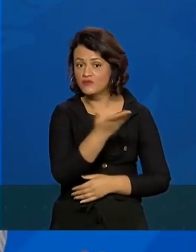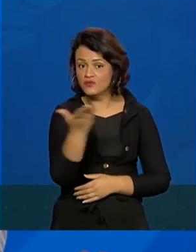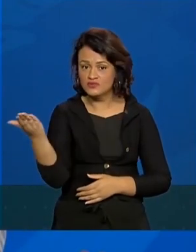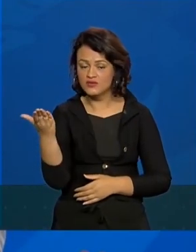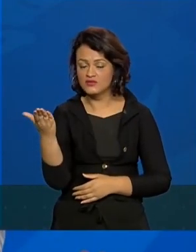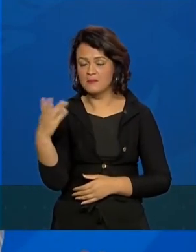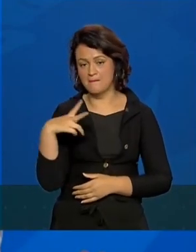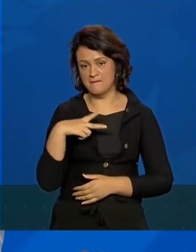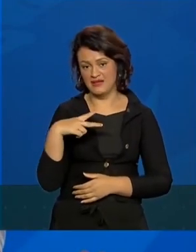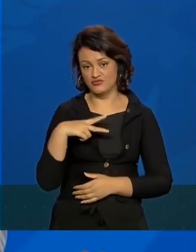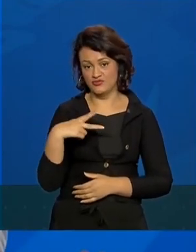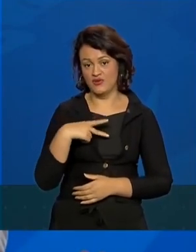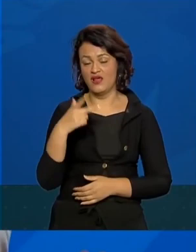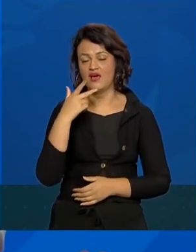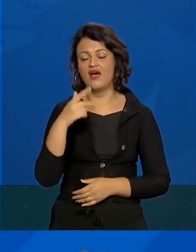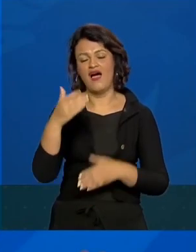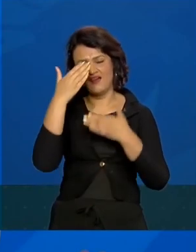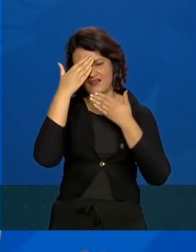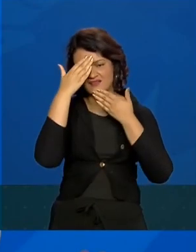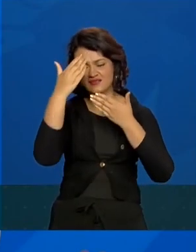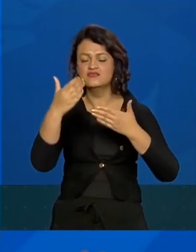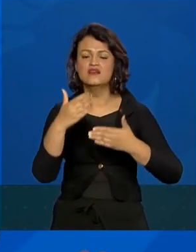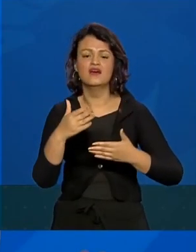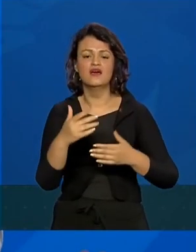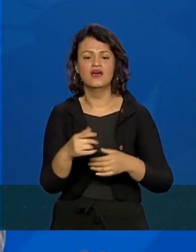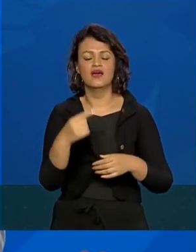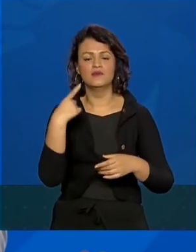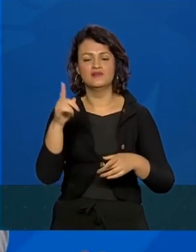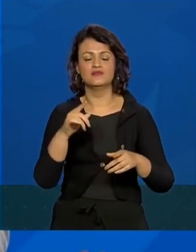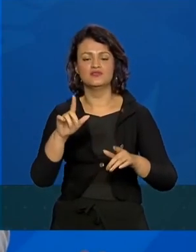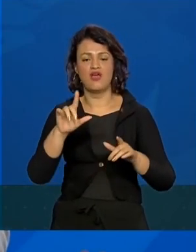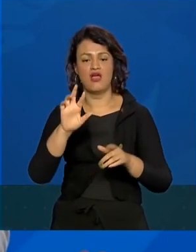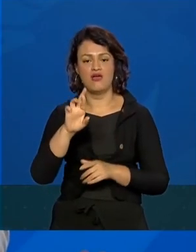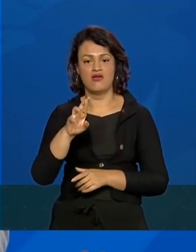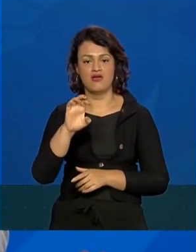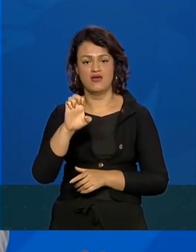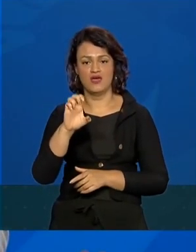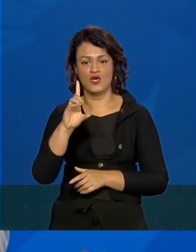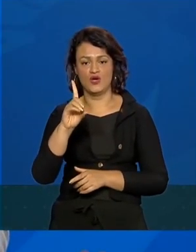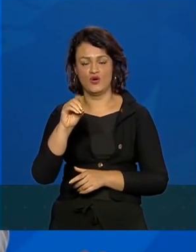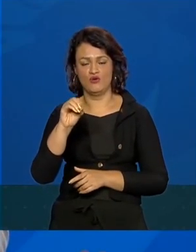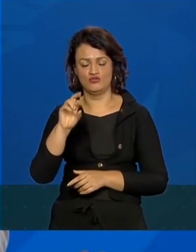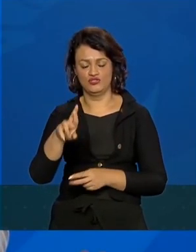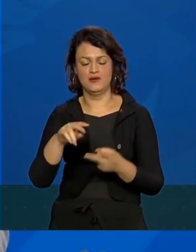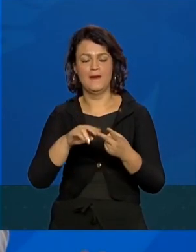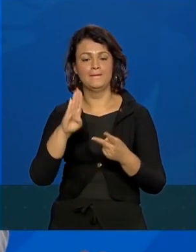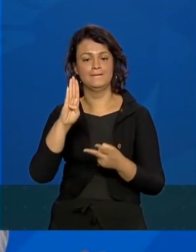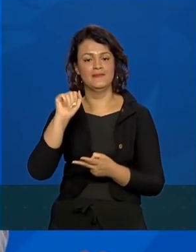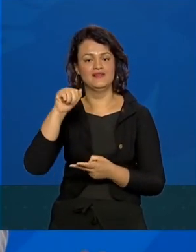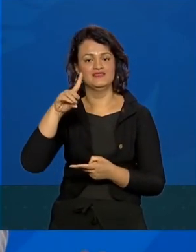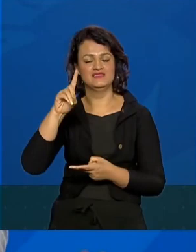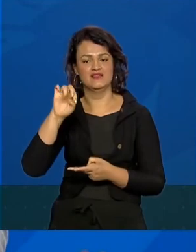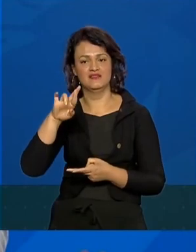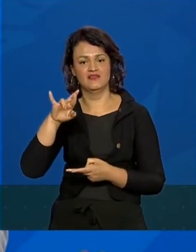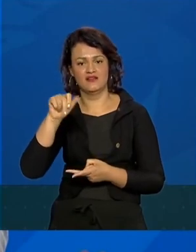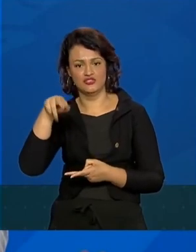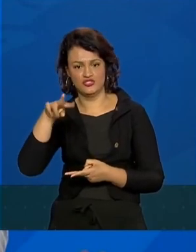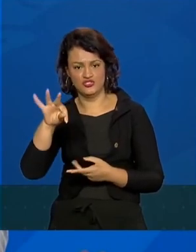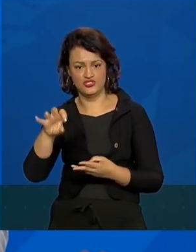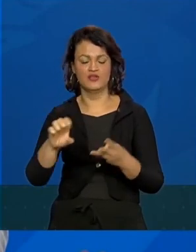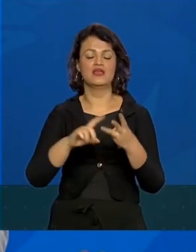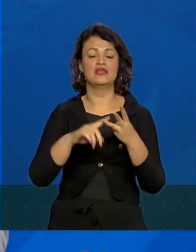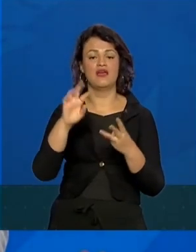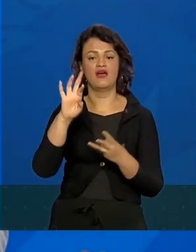aqui dar um particular, agradecer principalmente à TV Record, à TV Bandeirantes e à TV